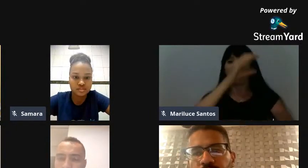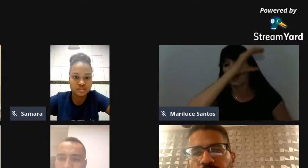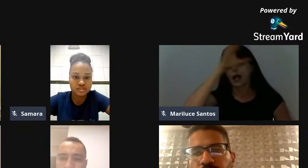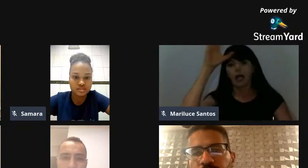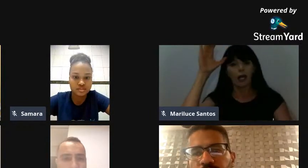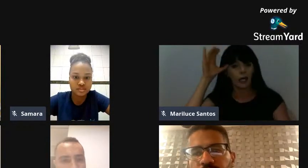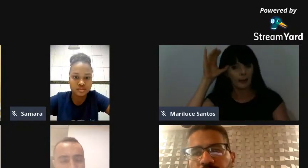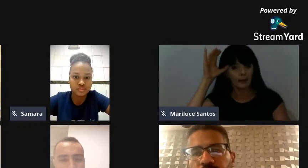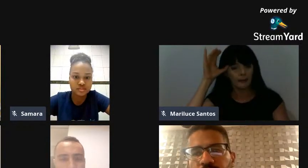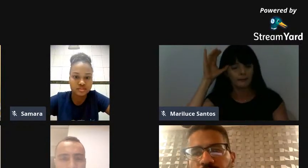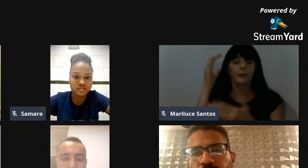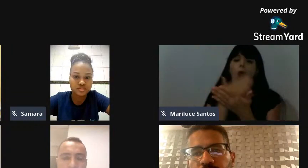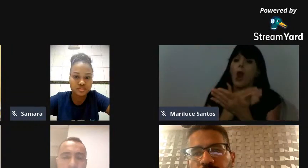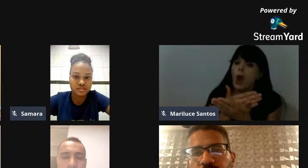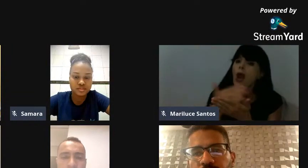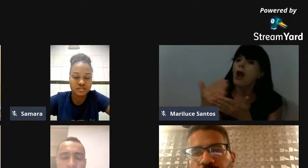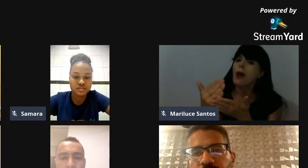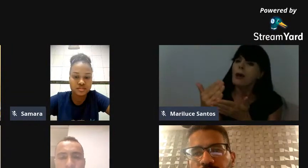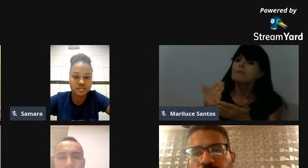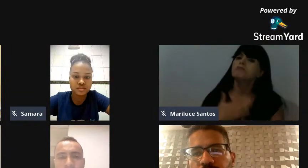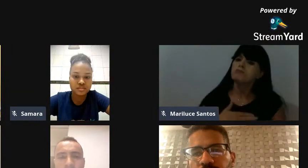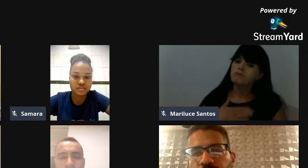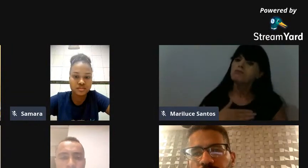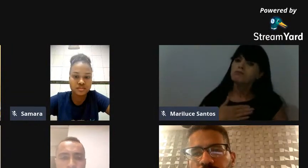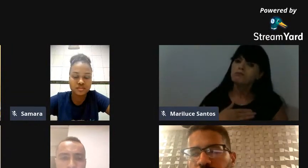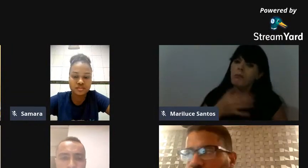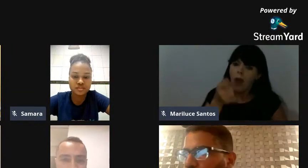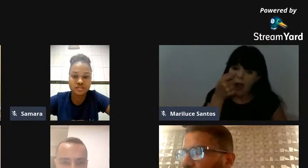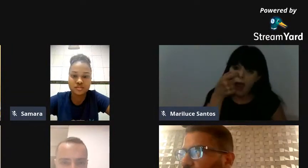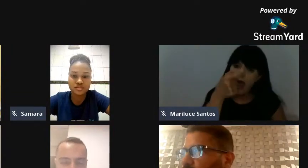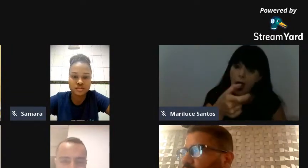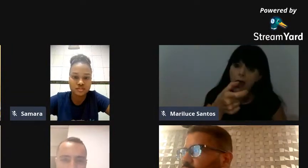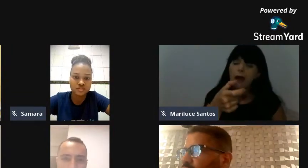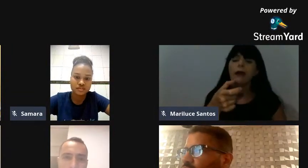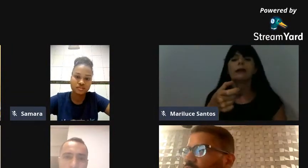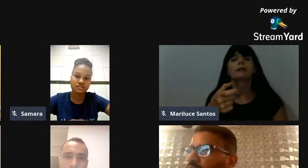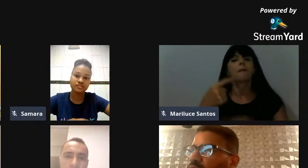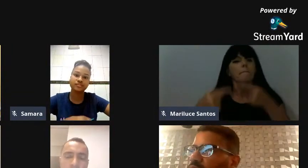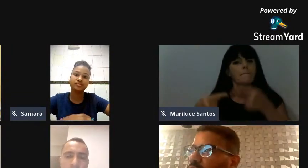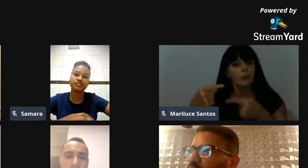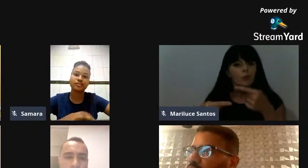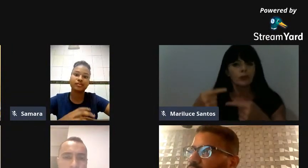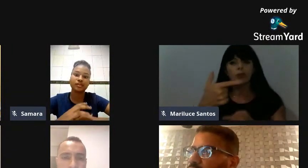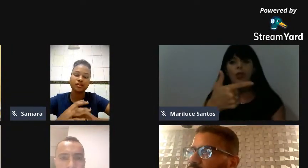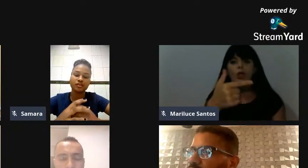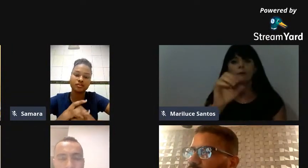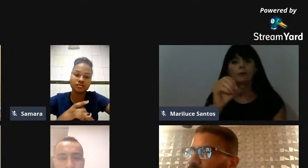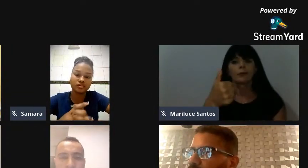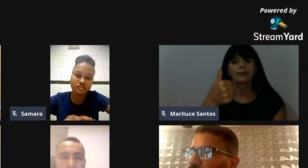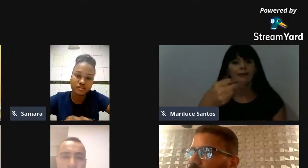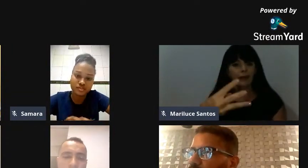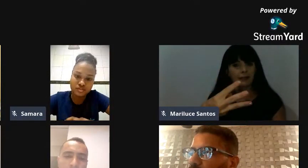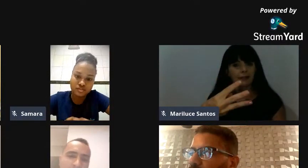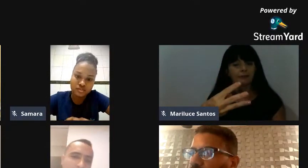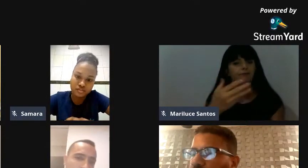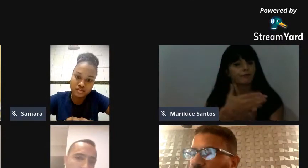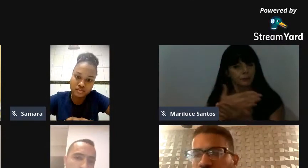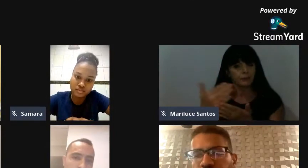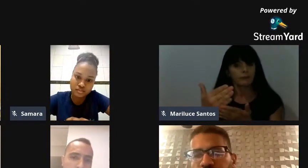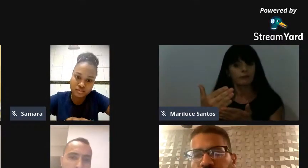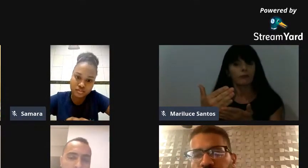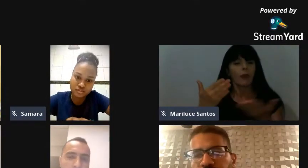onde eu comecei a gostar de política, de me interessar mais. Em 2013, início de 2013, eu